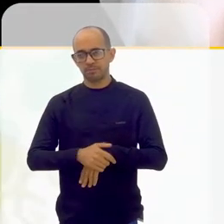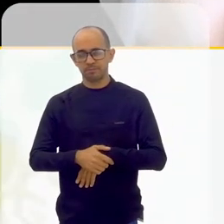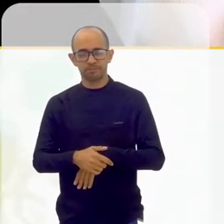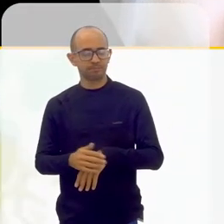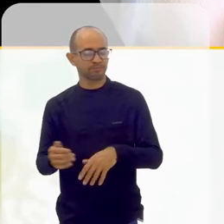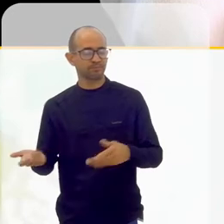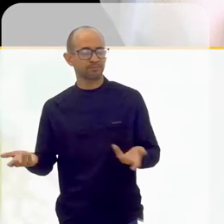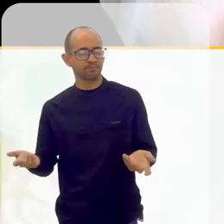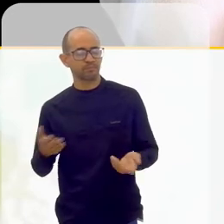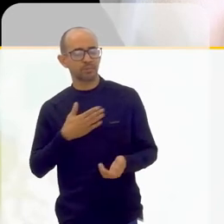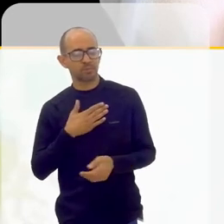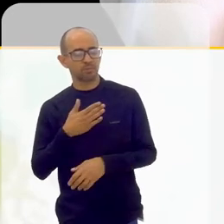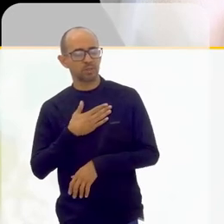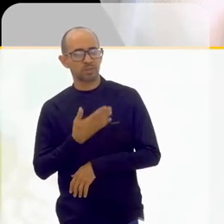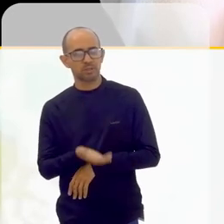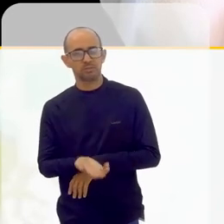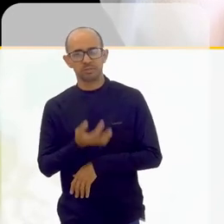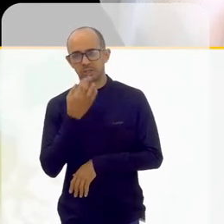E foi...